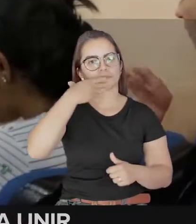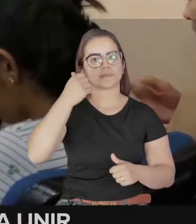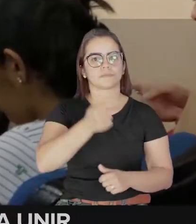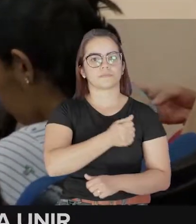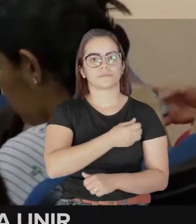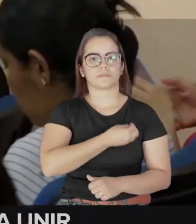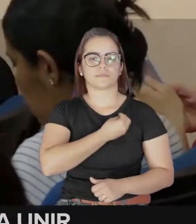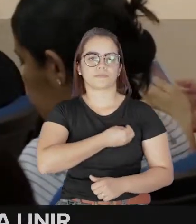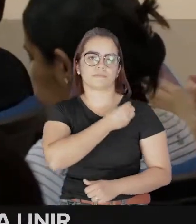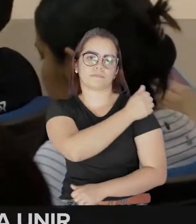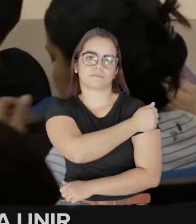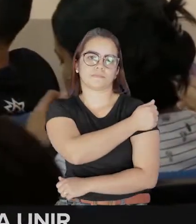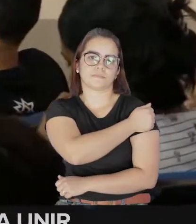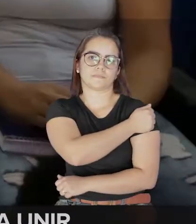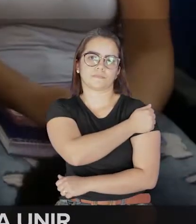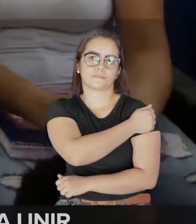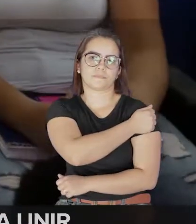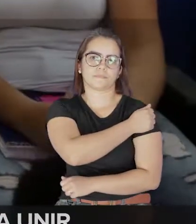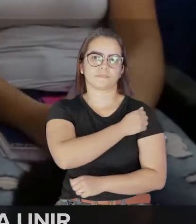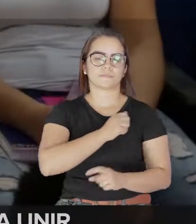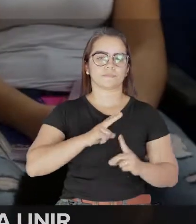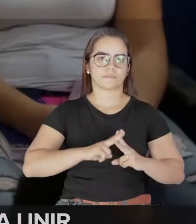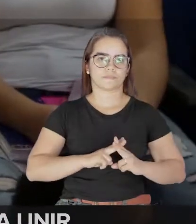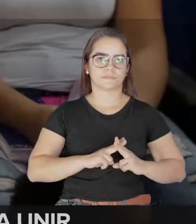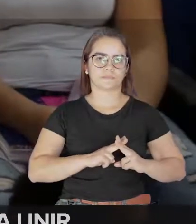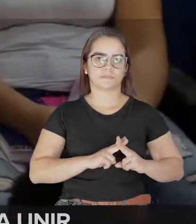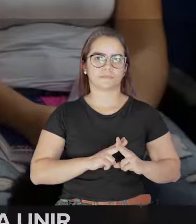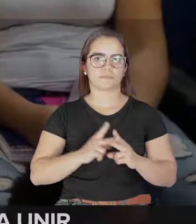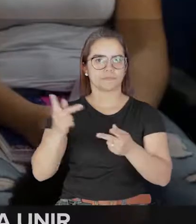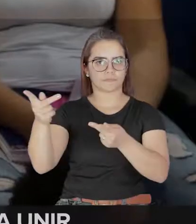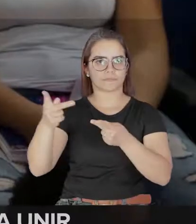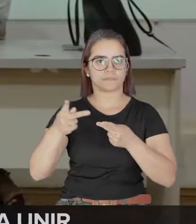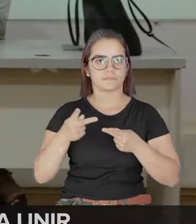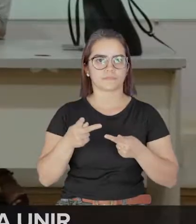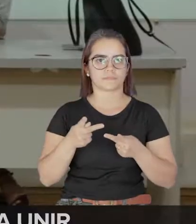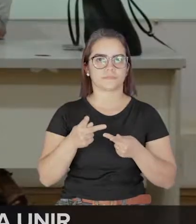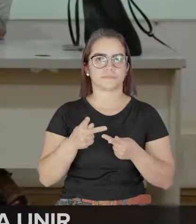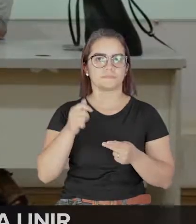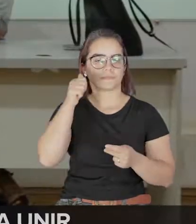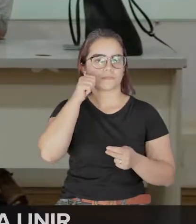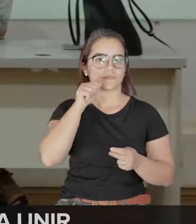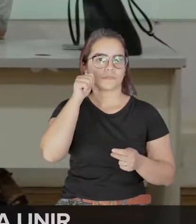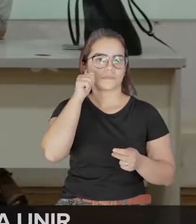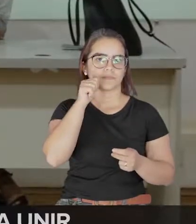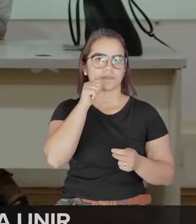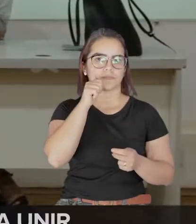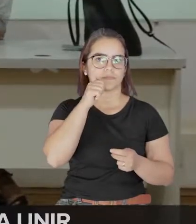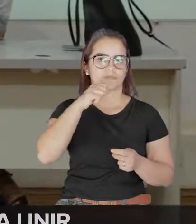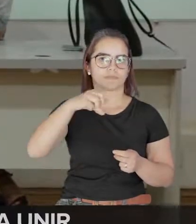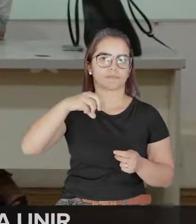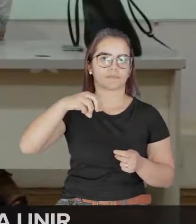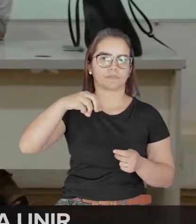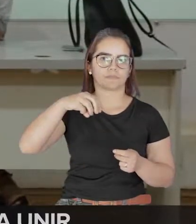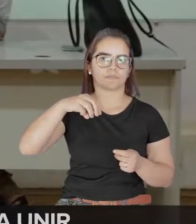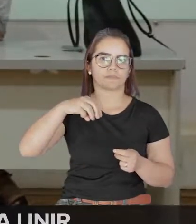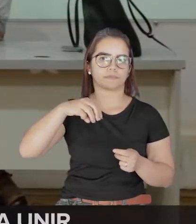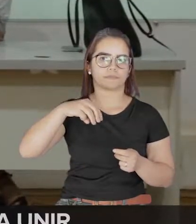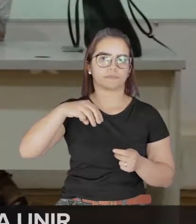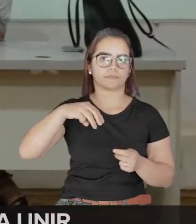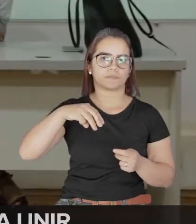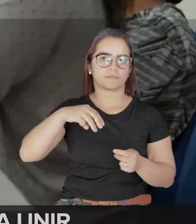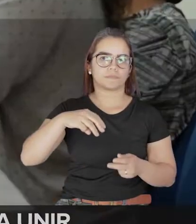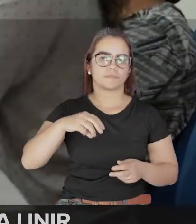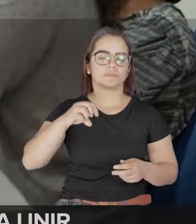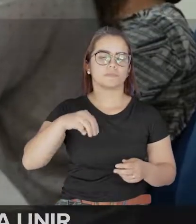alunos dentro do ambiente universitário. Durante a visita, a Pró-Reitora da Proceia, a Pró-Reitoria de Cultura, Extensão e Assuntos